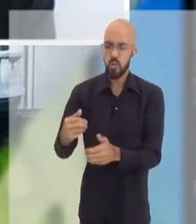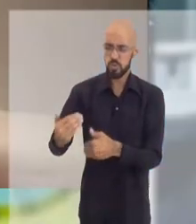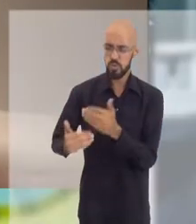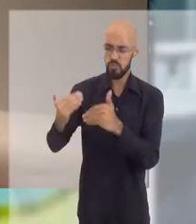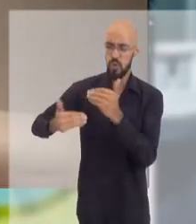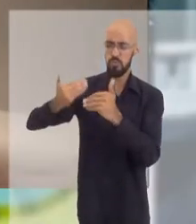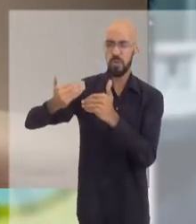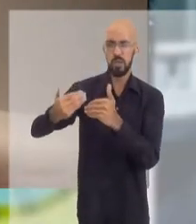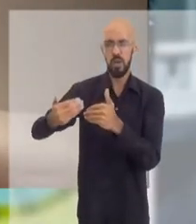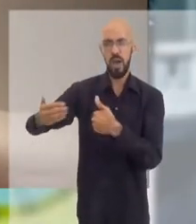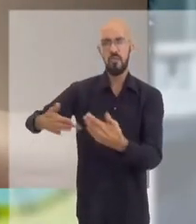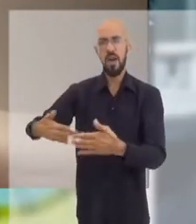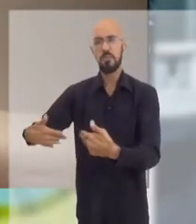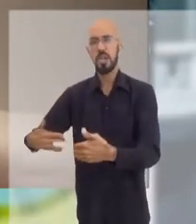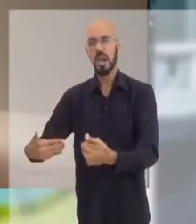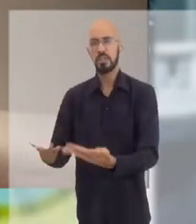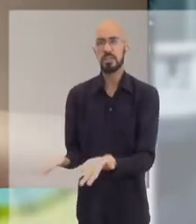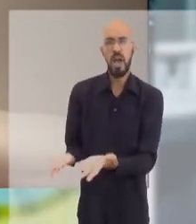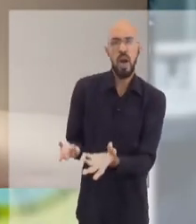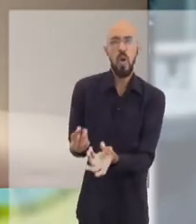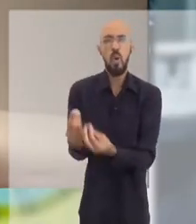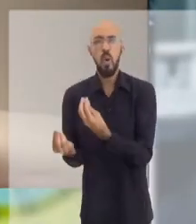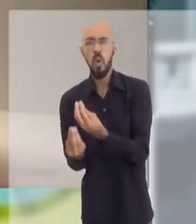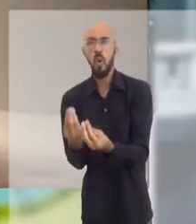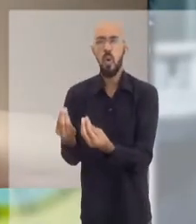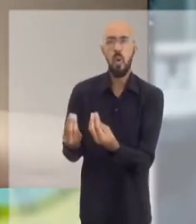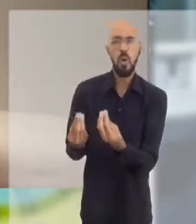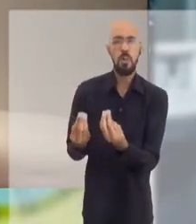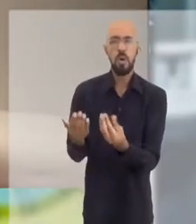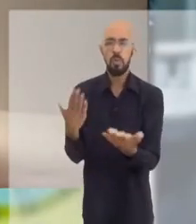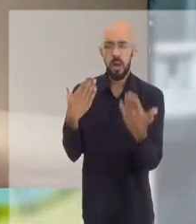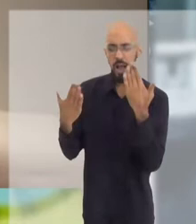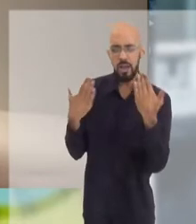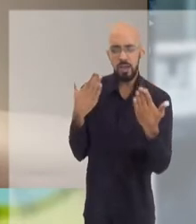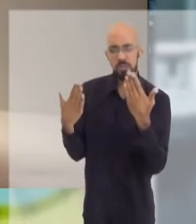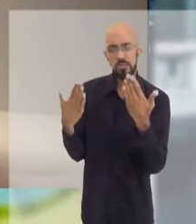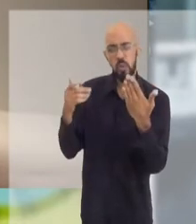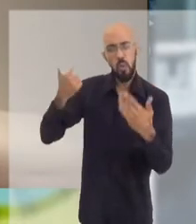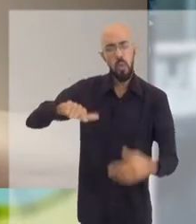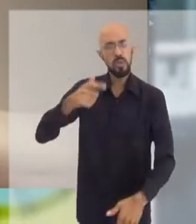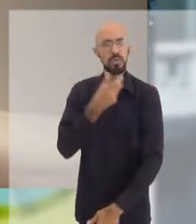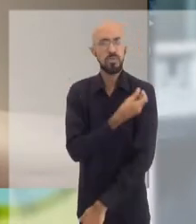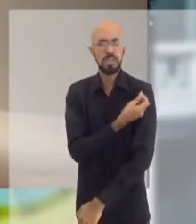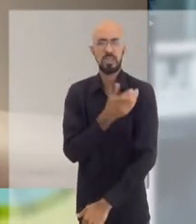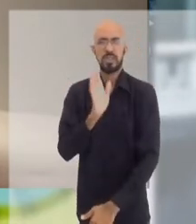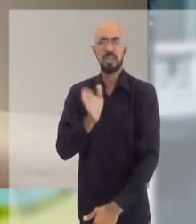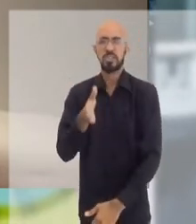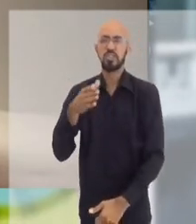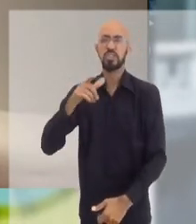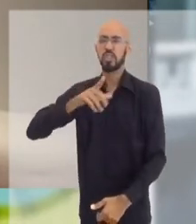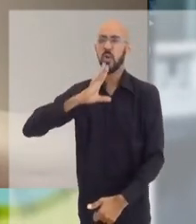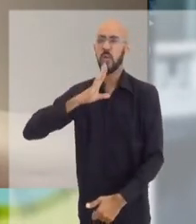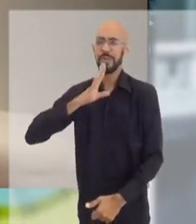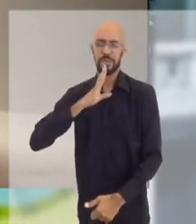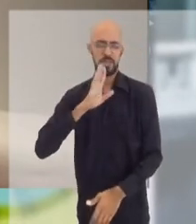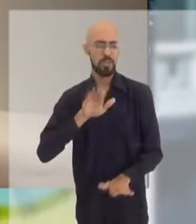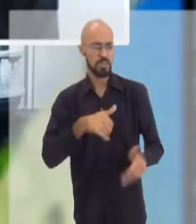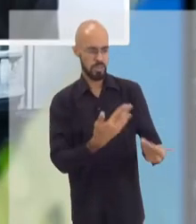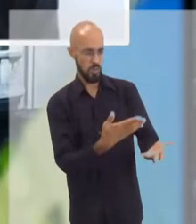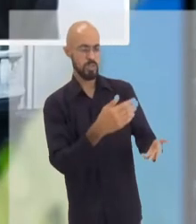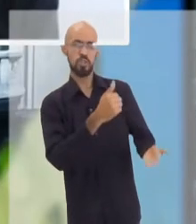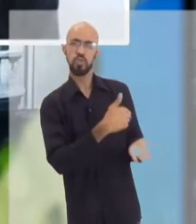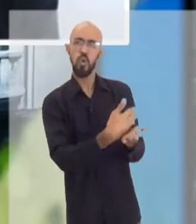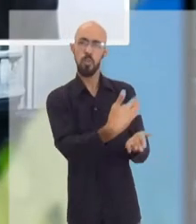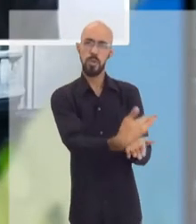de desenvolvimento dela? Quer dizer, qual é a aparecência que ela tem com as vacinas que nós já conhecemos e, portanto, as vantagens?